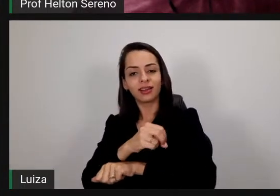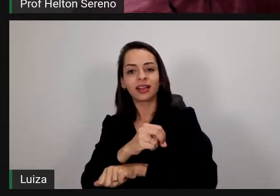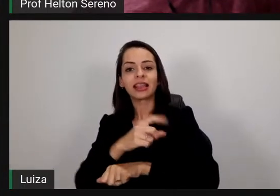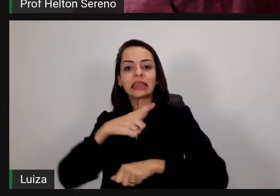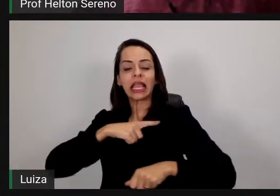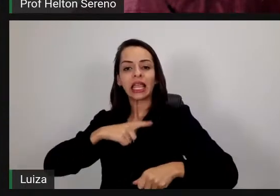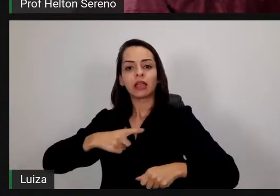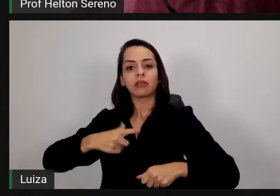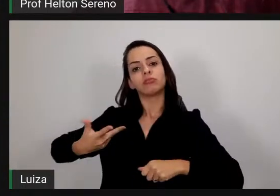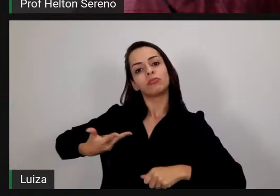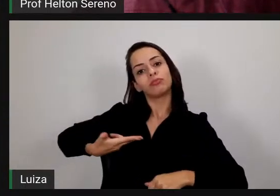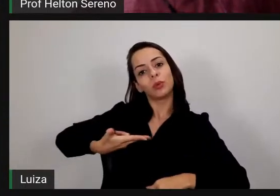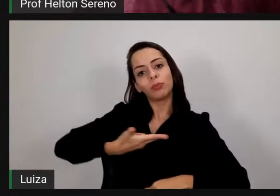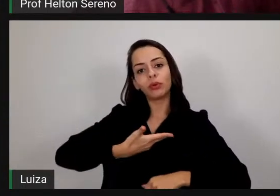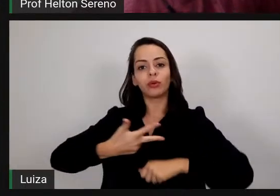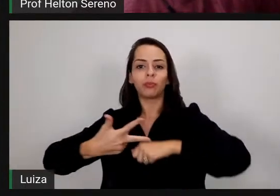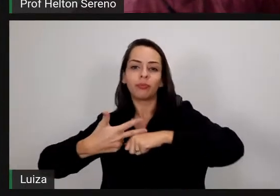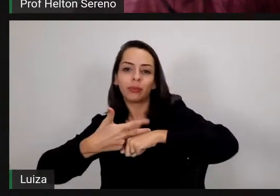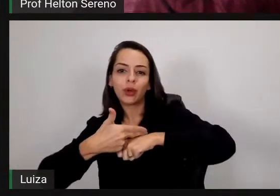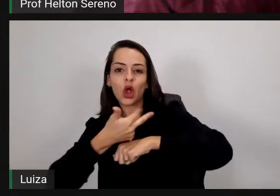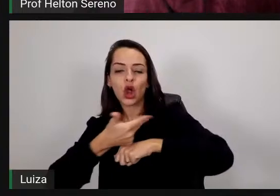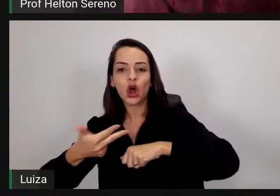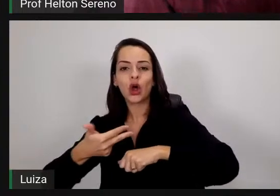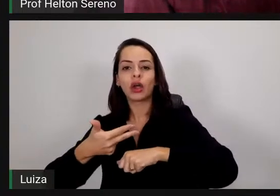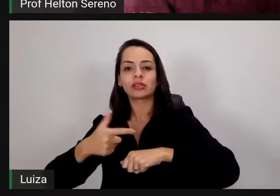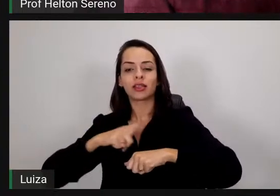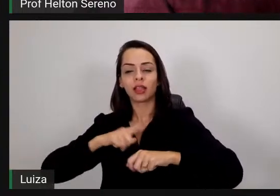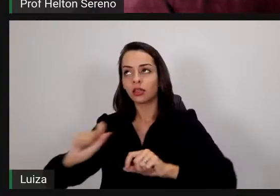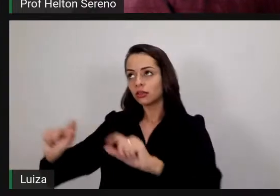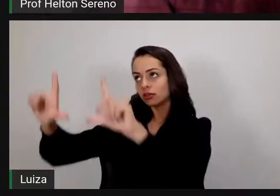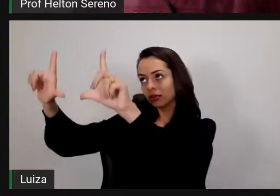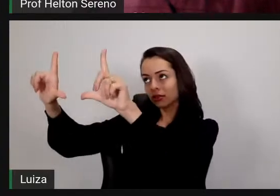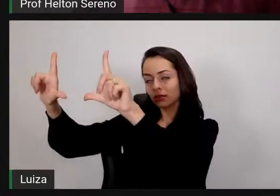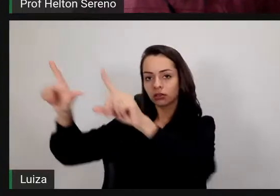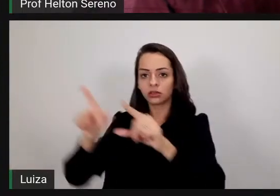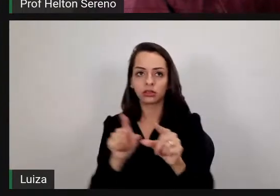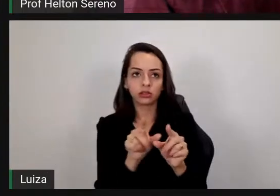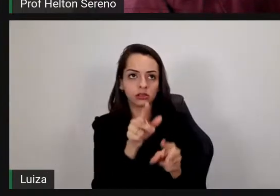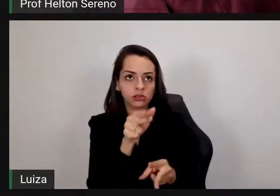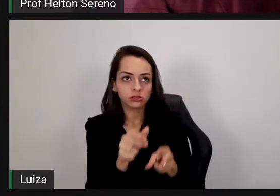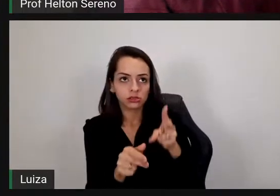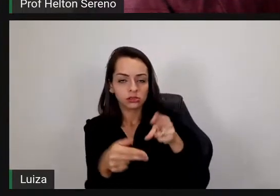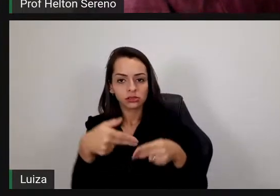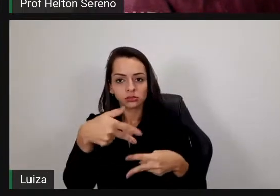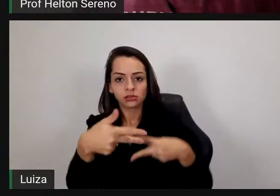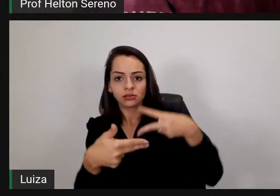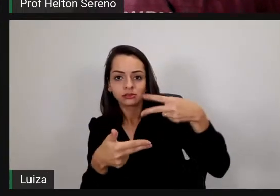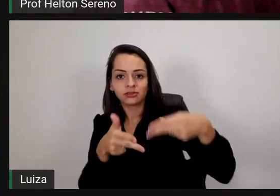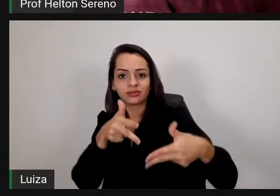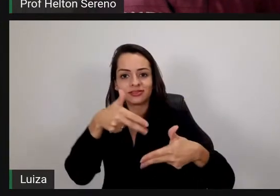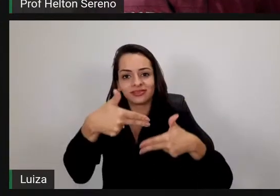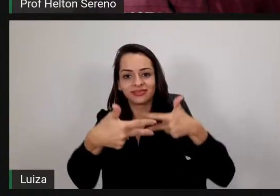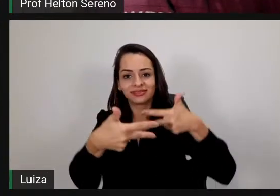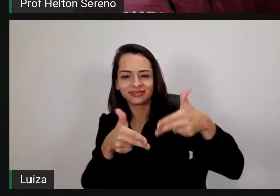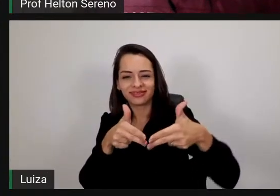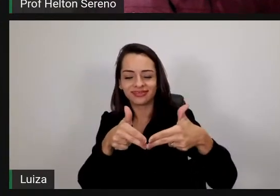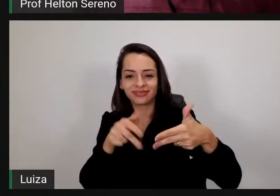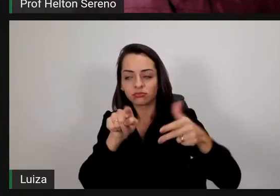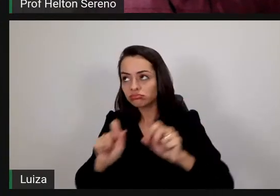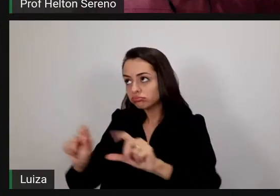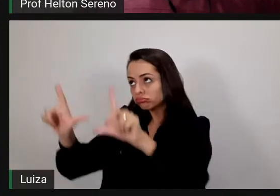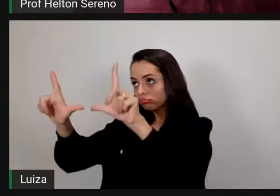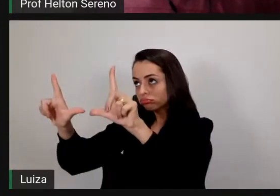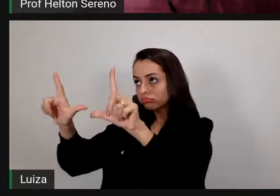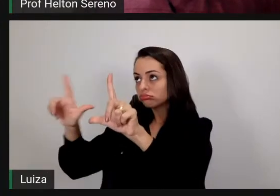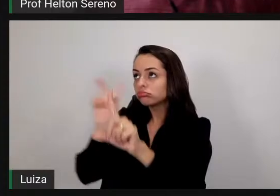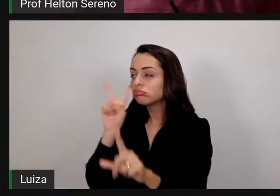ele poder operar, ele fazer aquele tipo de cirurgia, ele precisa ter uma carga horária semanal naquele simulador,